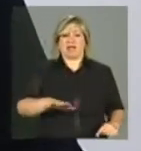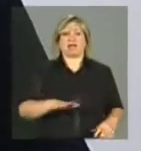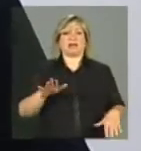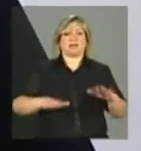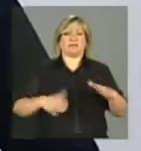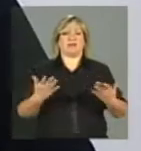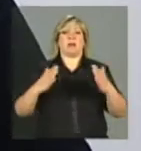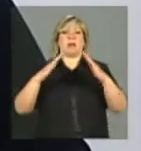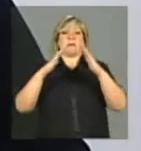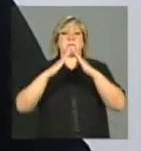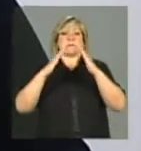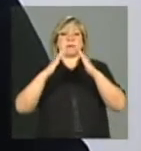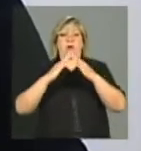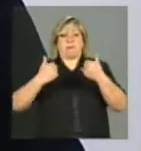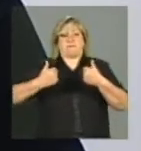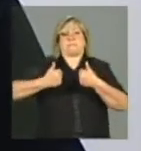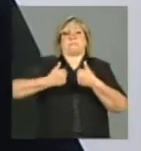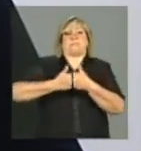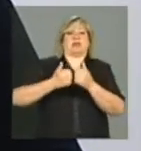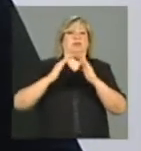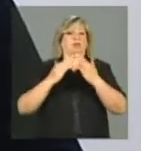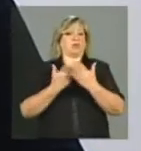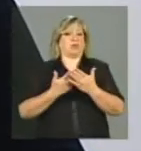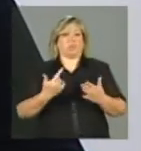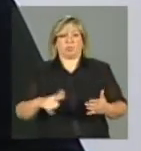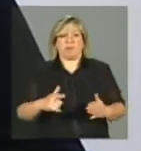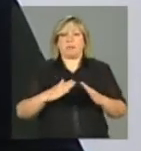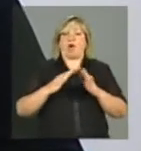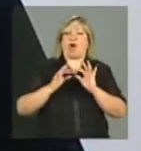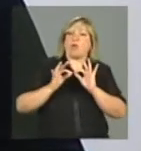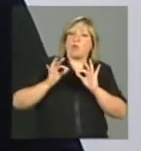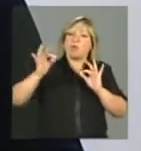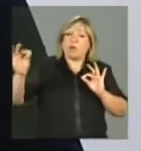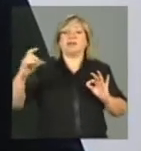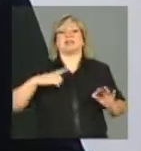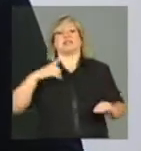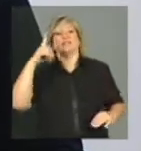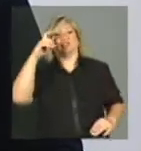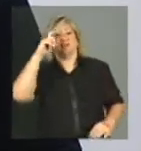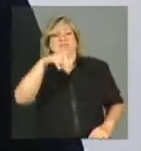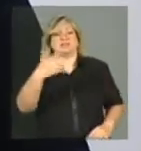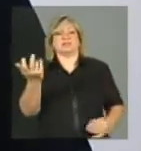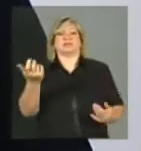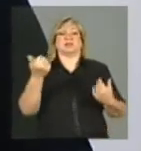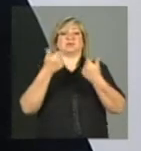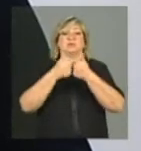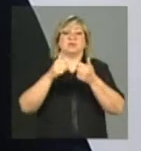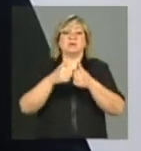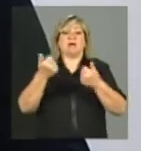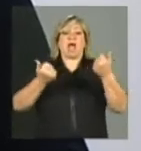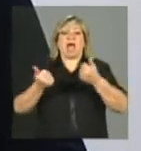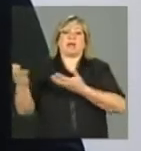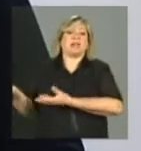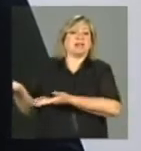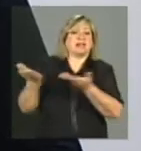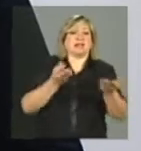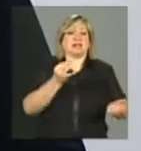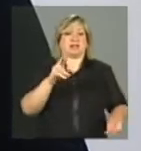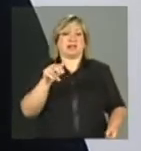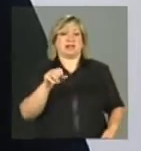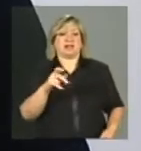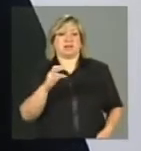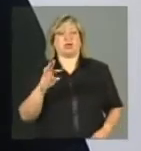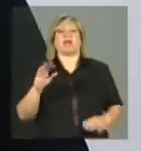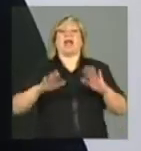avenida central do município, né? Elas já vivem dificuldades de transporte, vivem dificuldades na própria